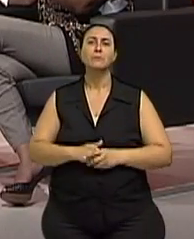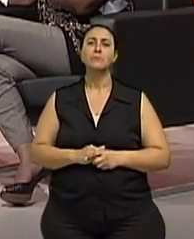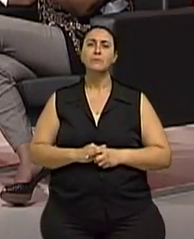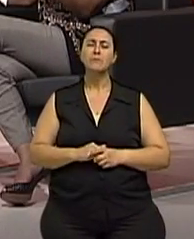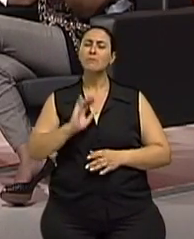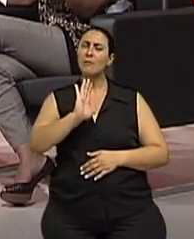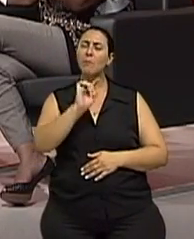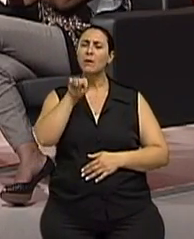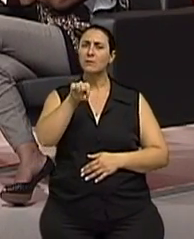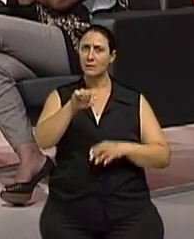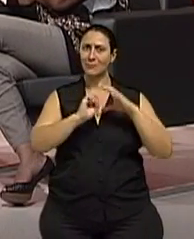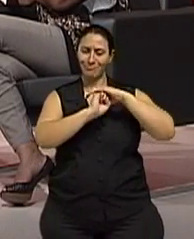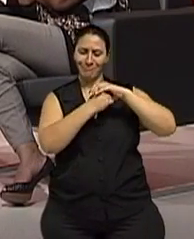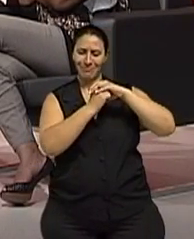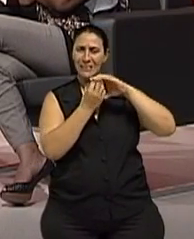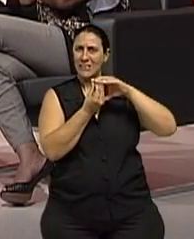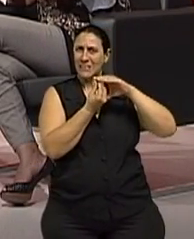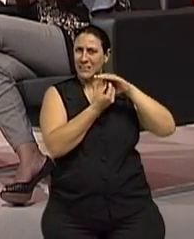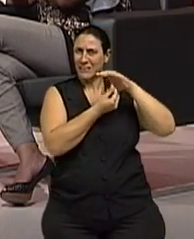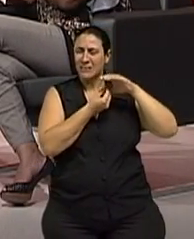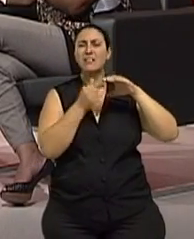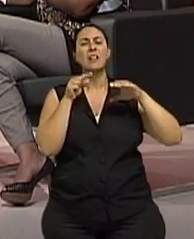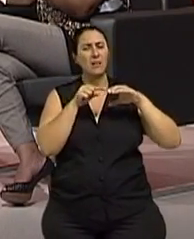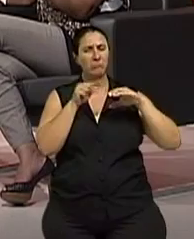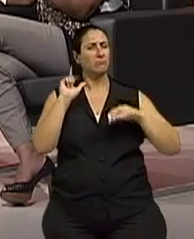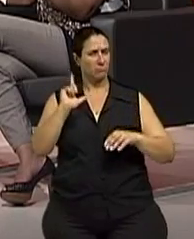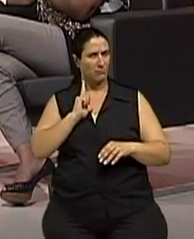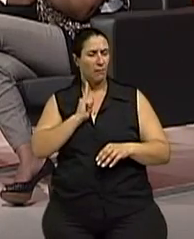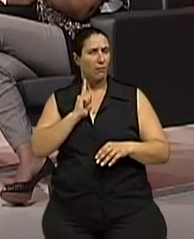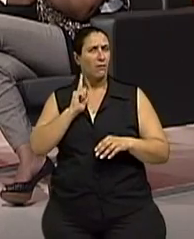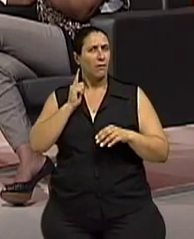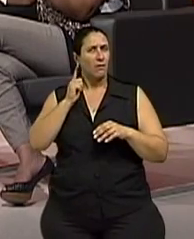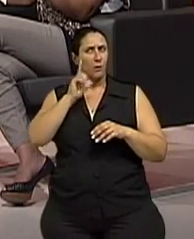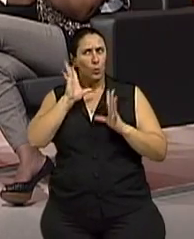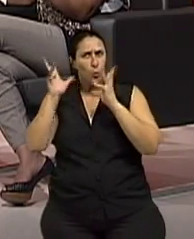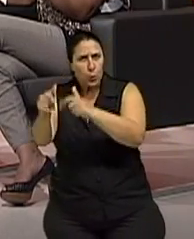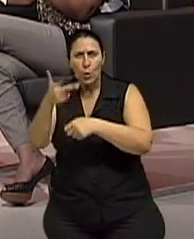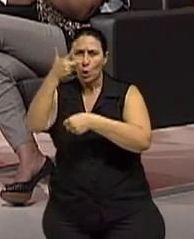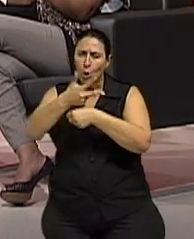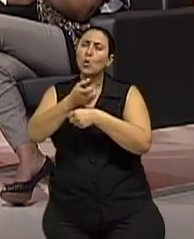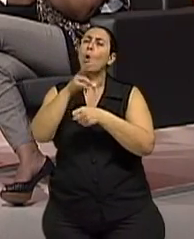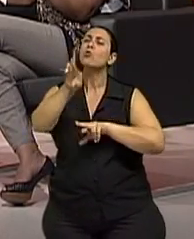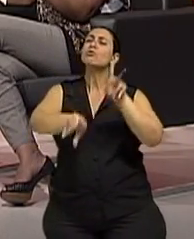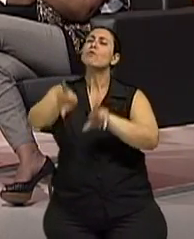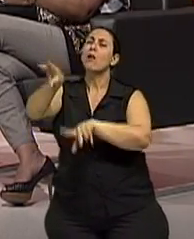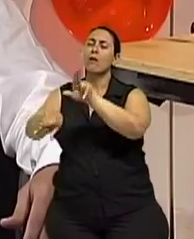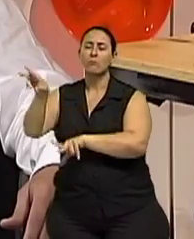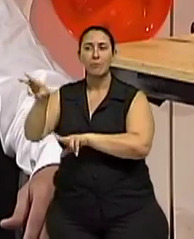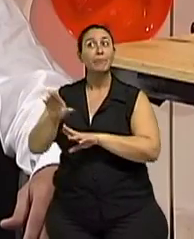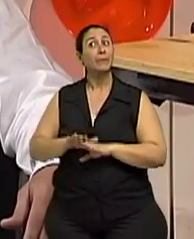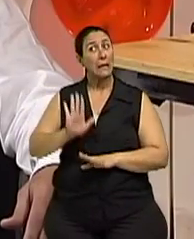desgaste é para todos os idosos ou tem diferenças de um para o outro? Tem diferenças. Nem todo